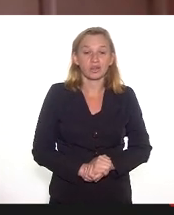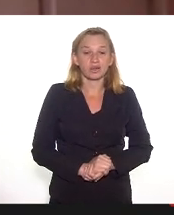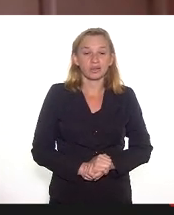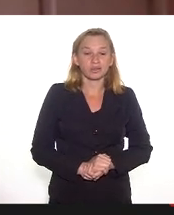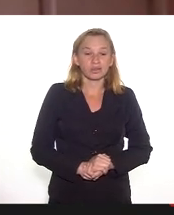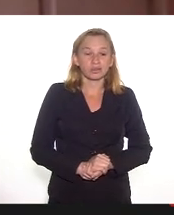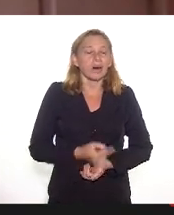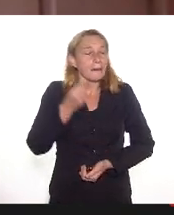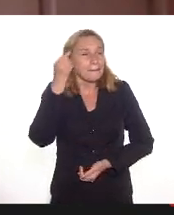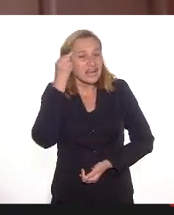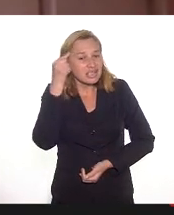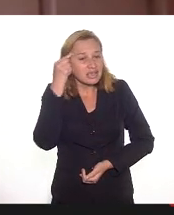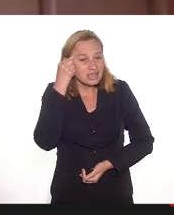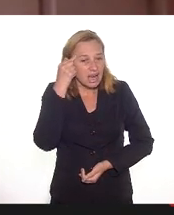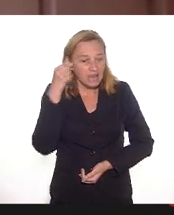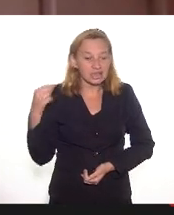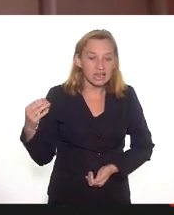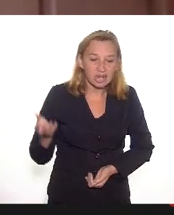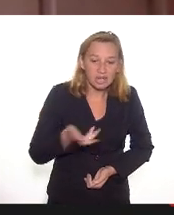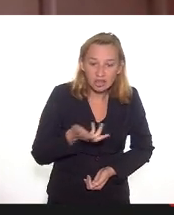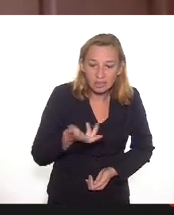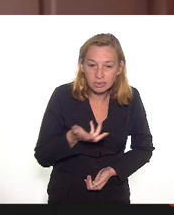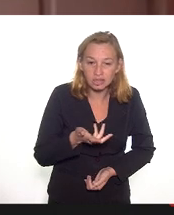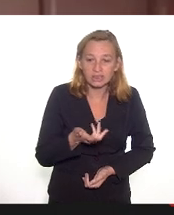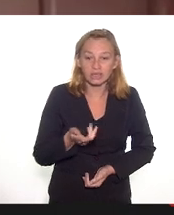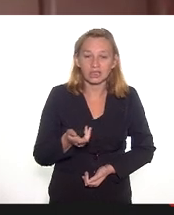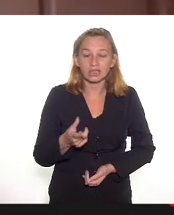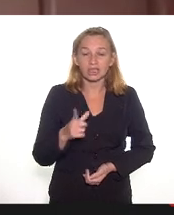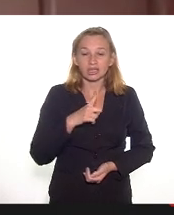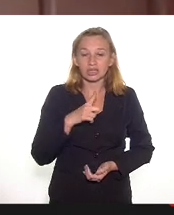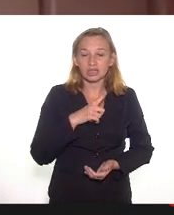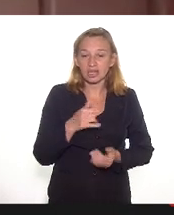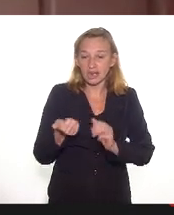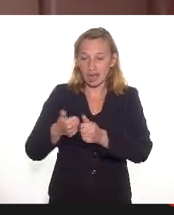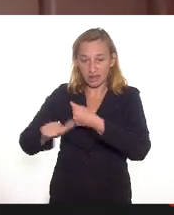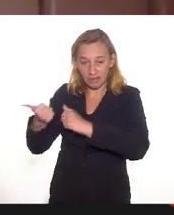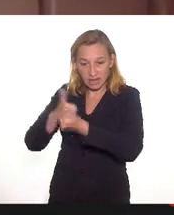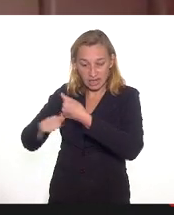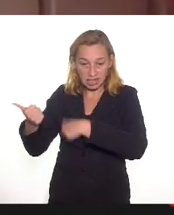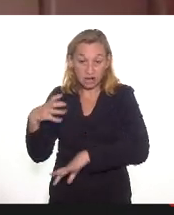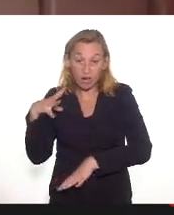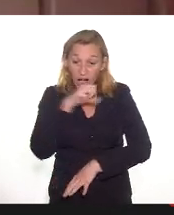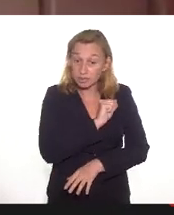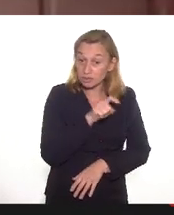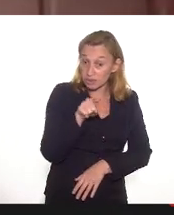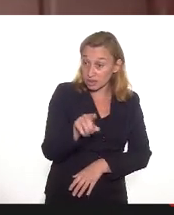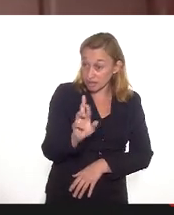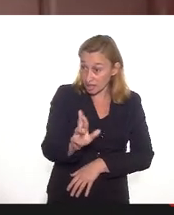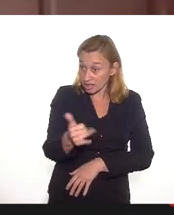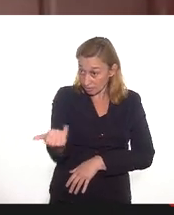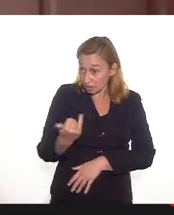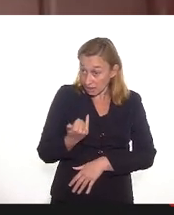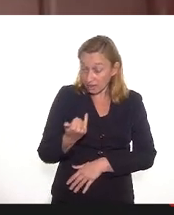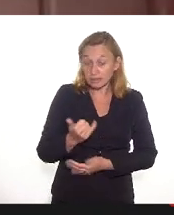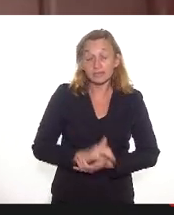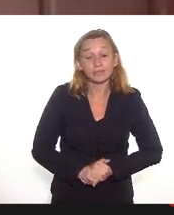pensar na urgência de a gente ter em mãos esse diagnóstico que você menciona, então, se